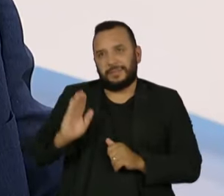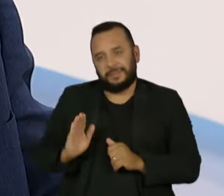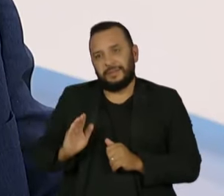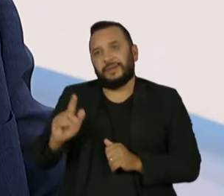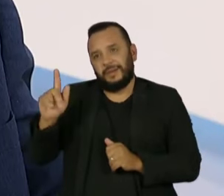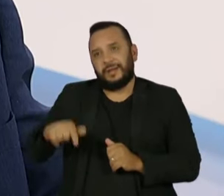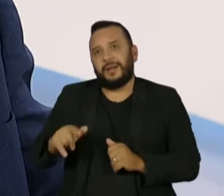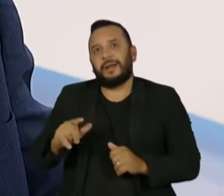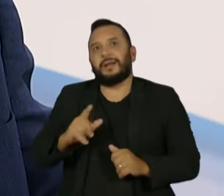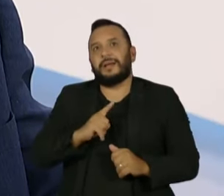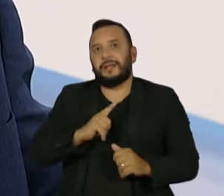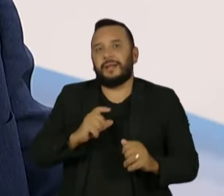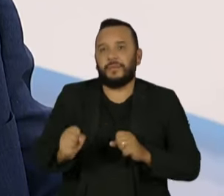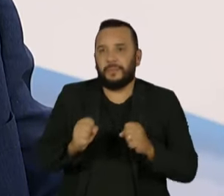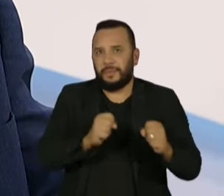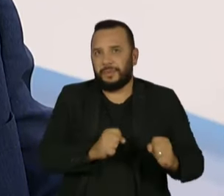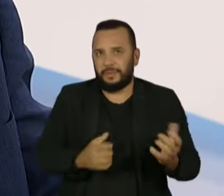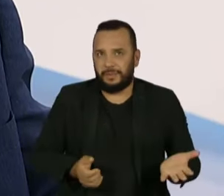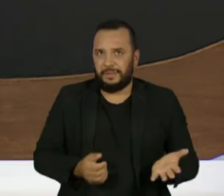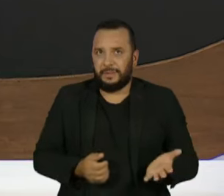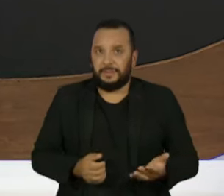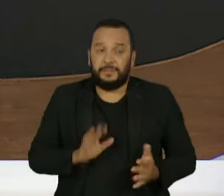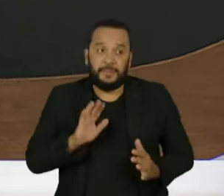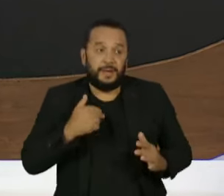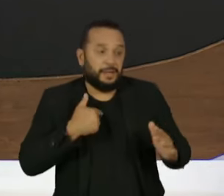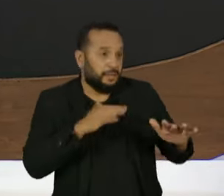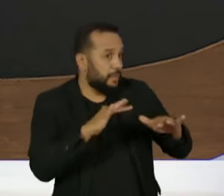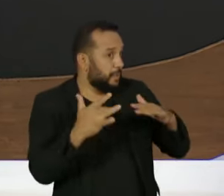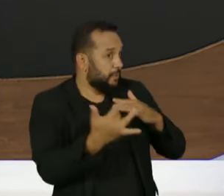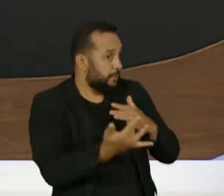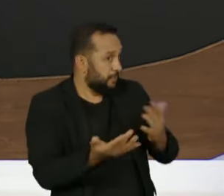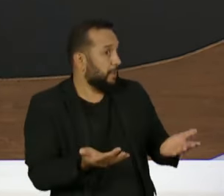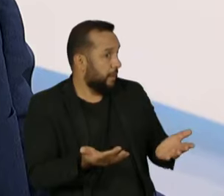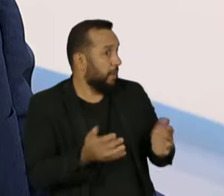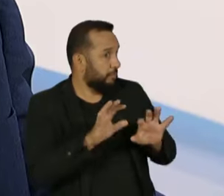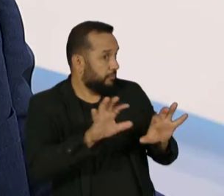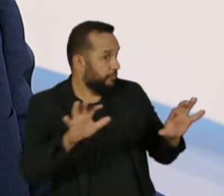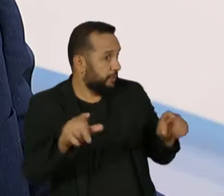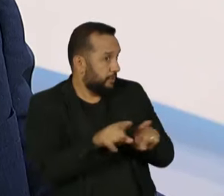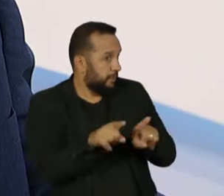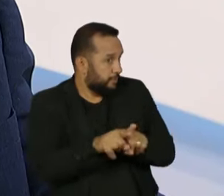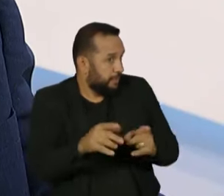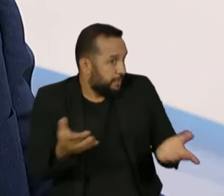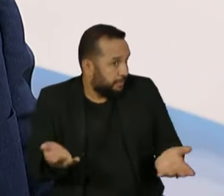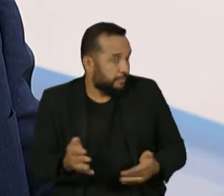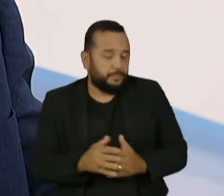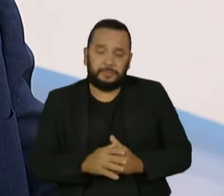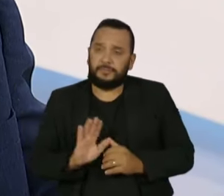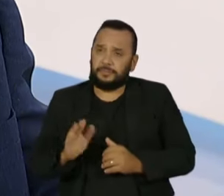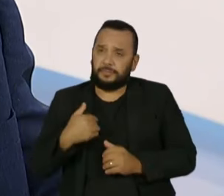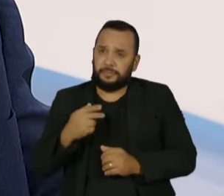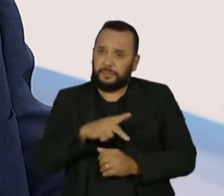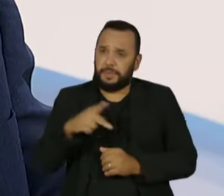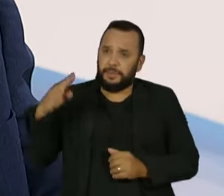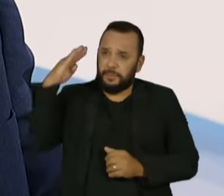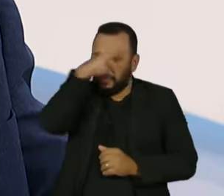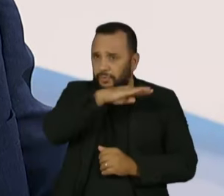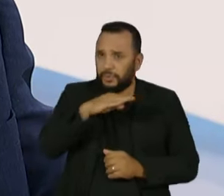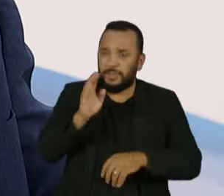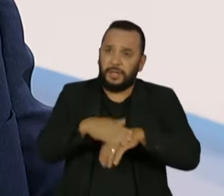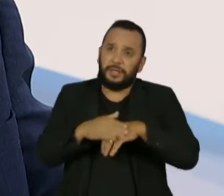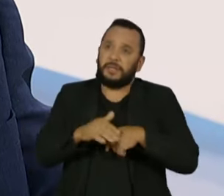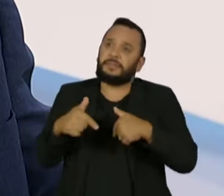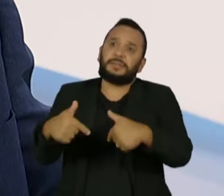é quem está exercendo Você acha que com as redes sociais isso não foi um pouco relativizado? Olha, veja, o governo, o que o presidente Bolsonaro tem